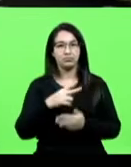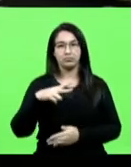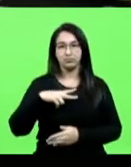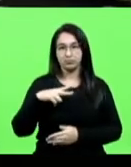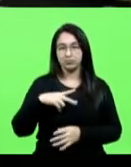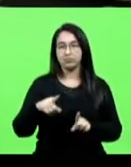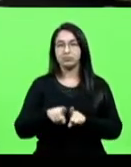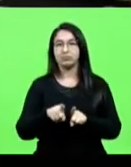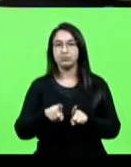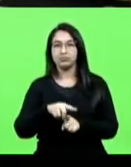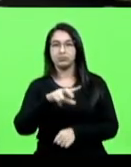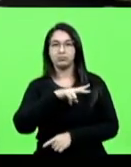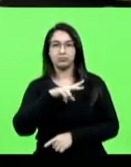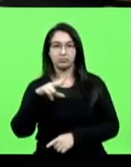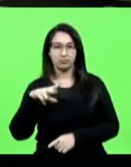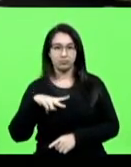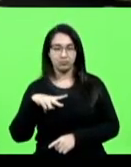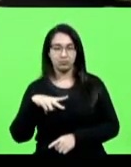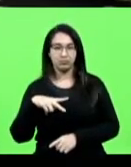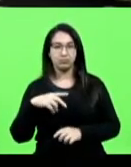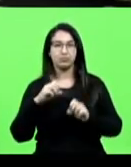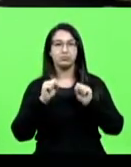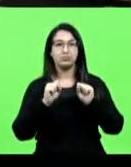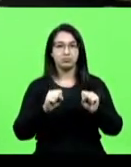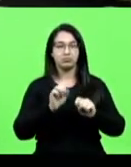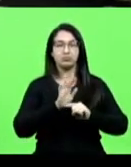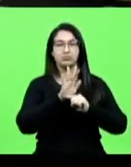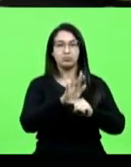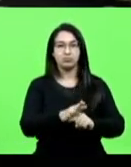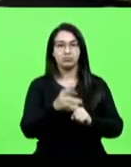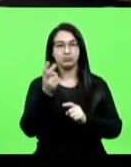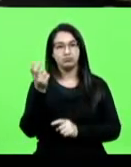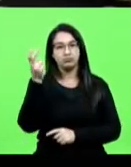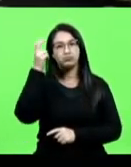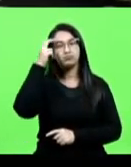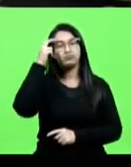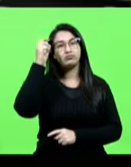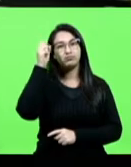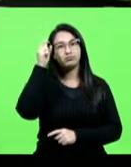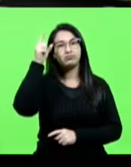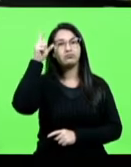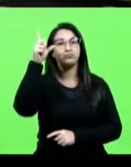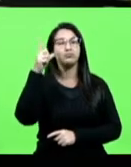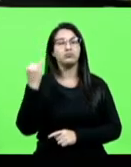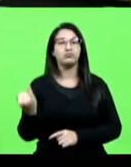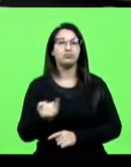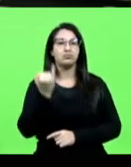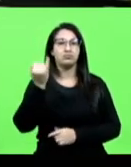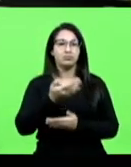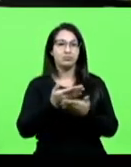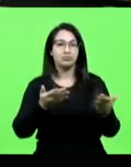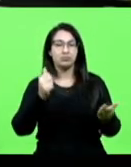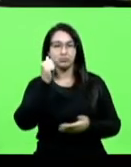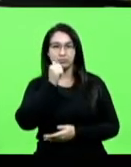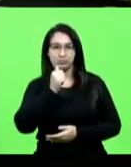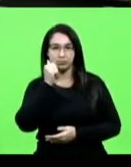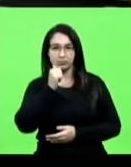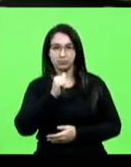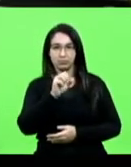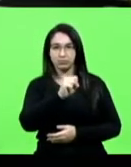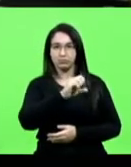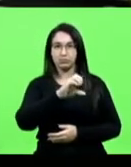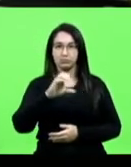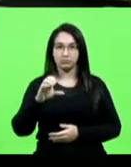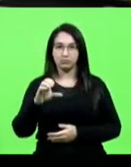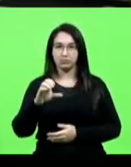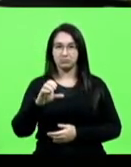objetivo de proporcionar aos alunos o conhecimento da importante contribuição das mulheres catarinenses nos